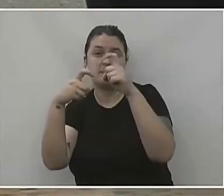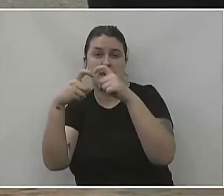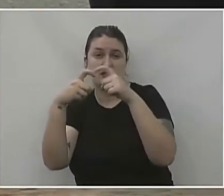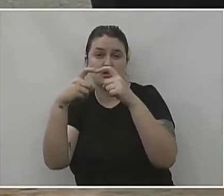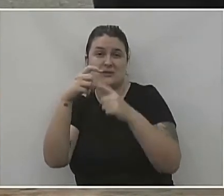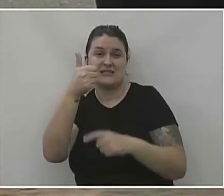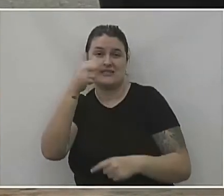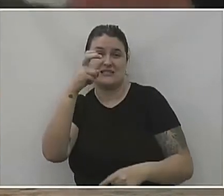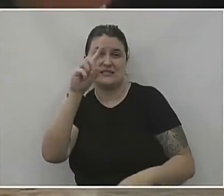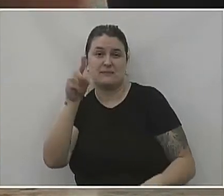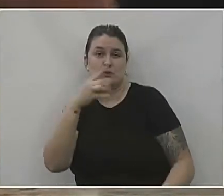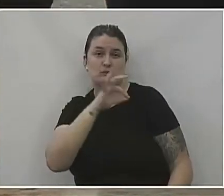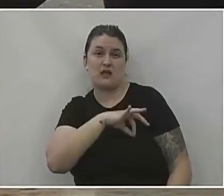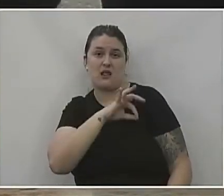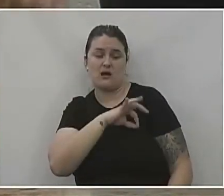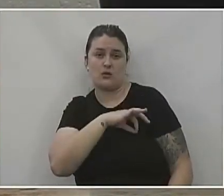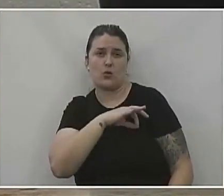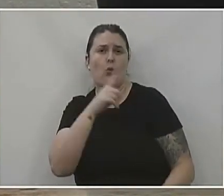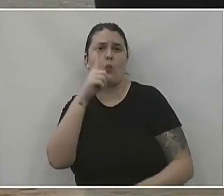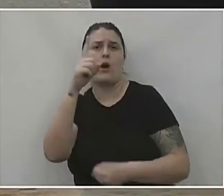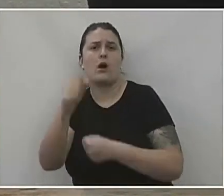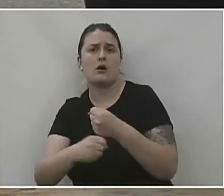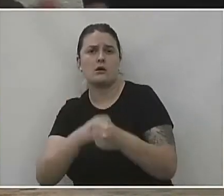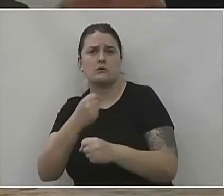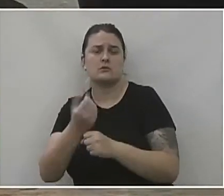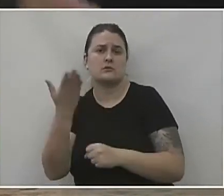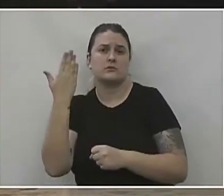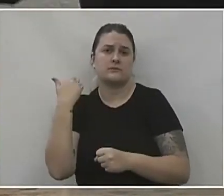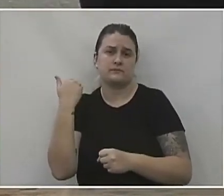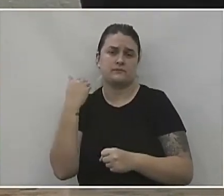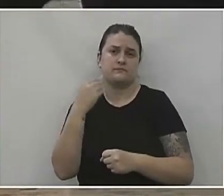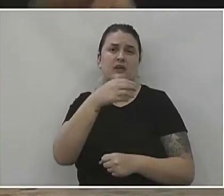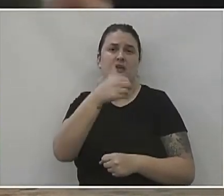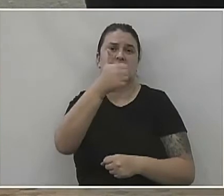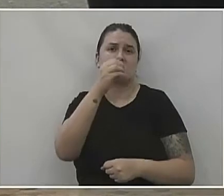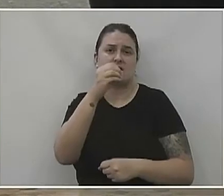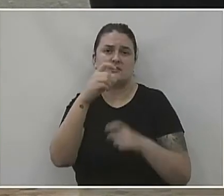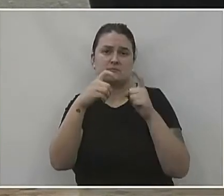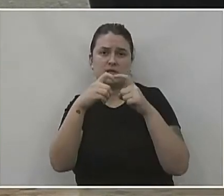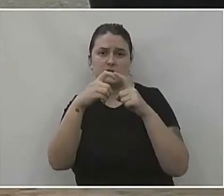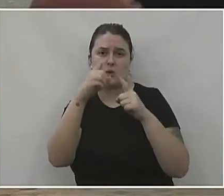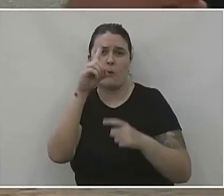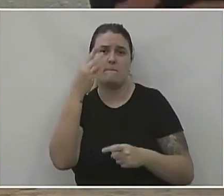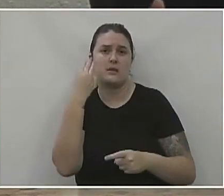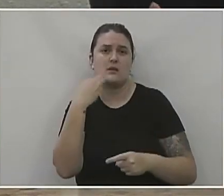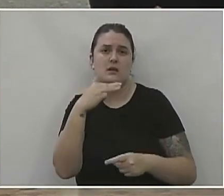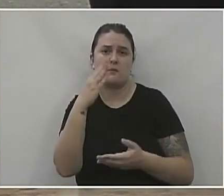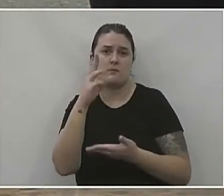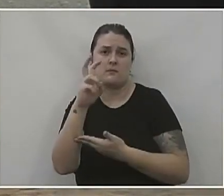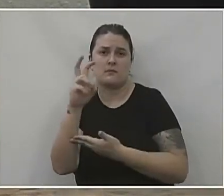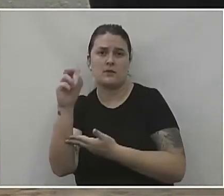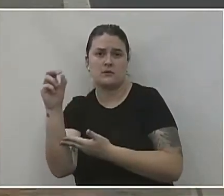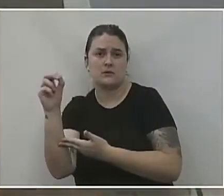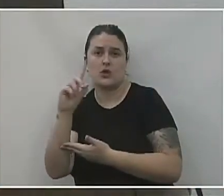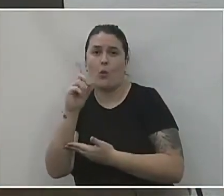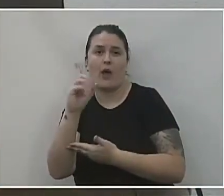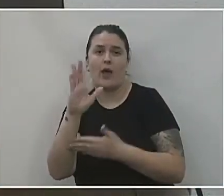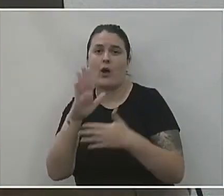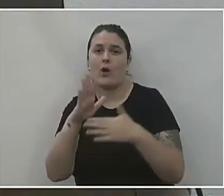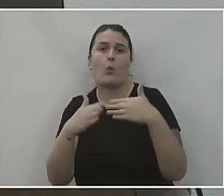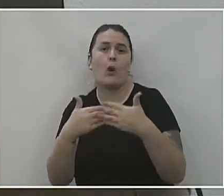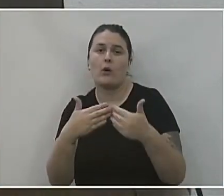a R$ 15 mil cada um mensal. Quanto daria num ano passado? 10 médicos daria R 1 milhão e meio. Vereador, não é qualquer médico que